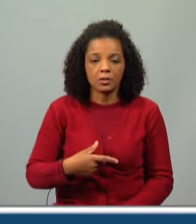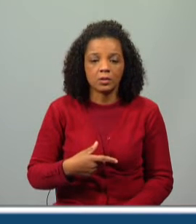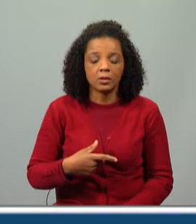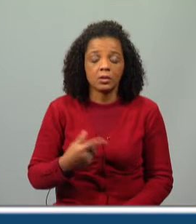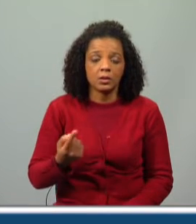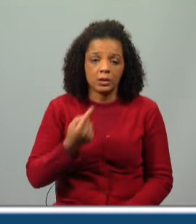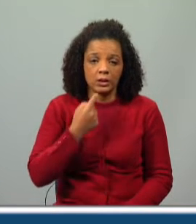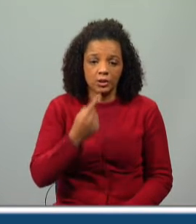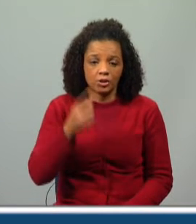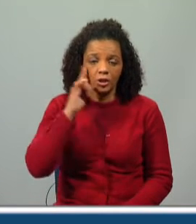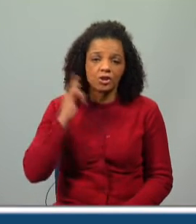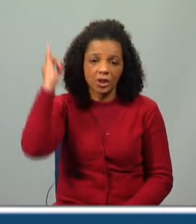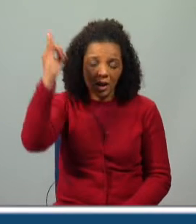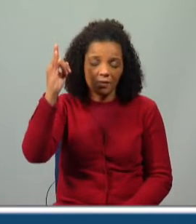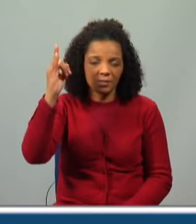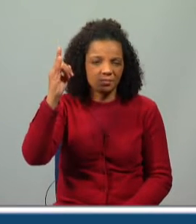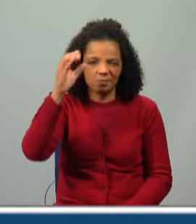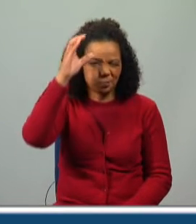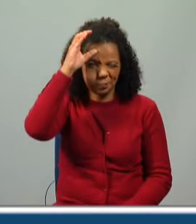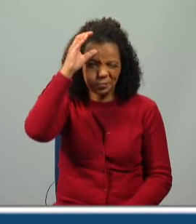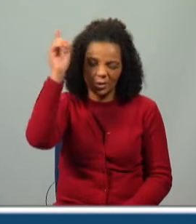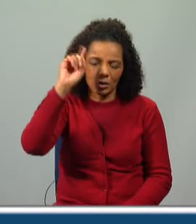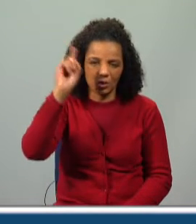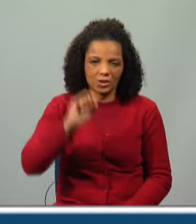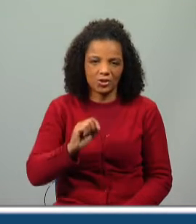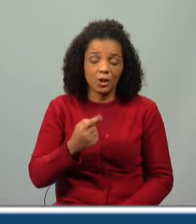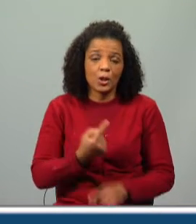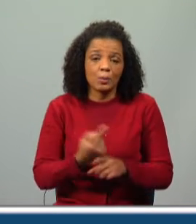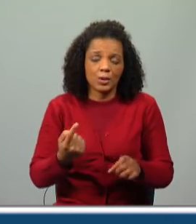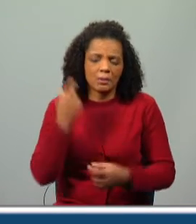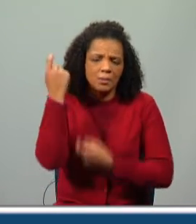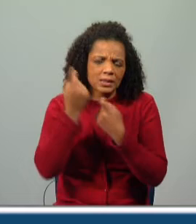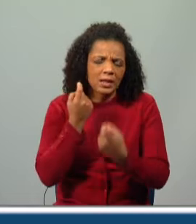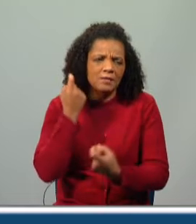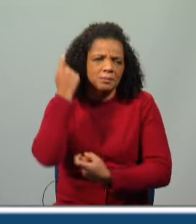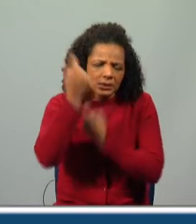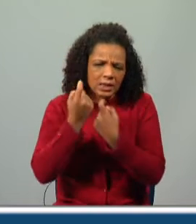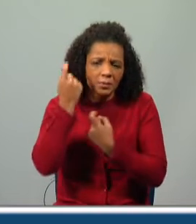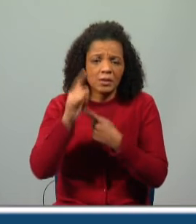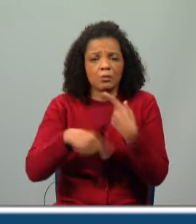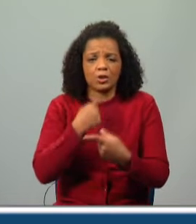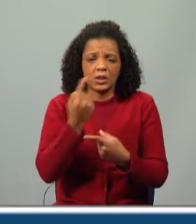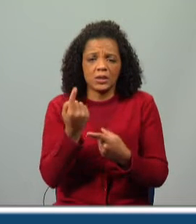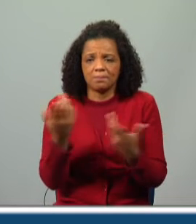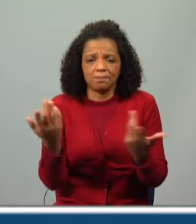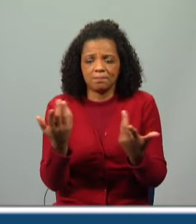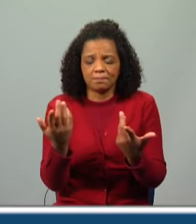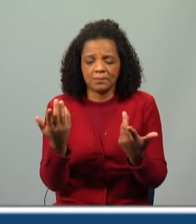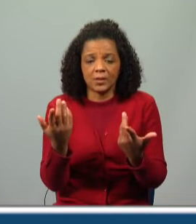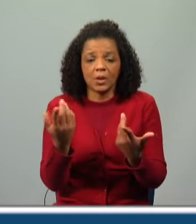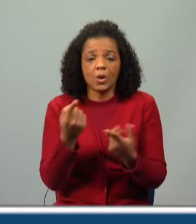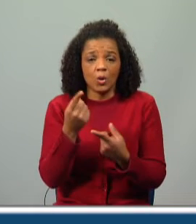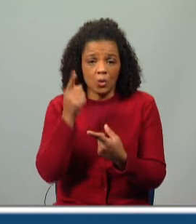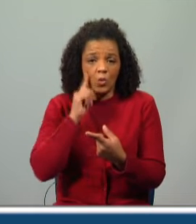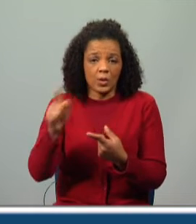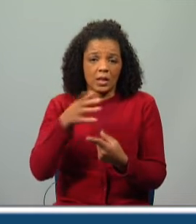como diz a nossa girafa, ela não era assim muito inteligente, não é? Porquê? Porque ela pensava, pensava e depois lá está, aquilo que